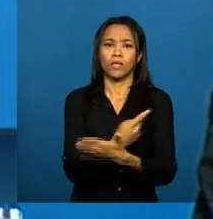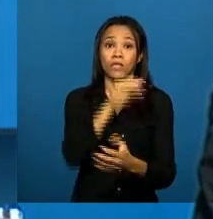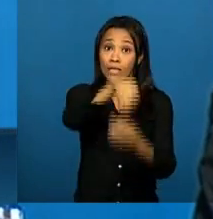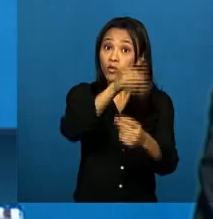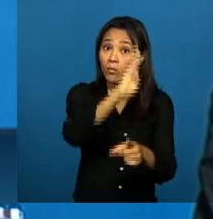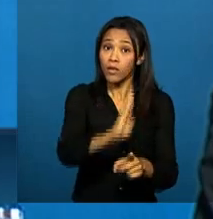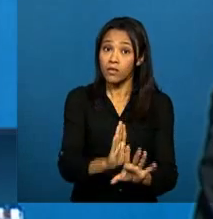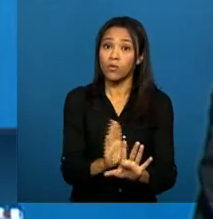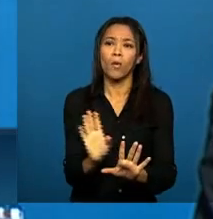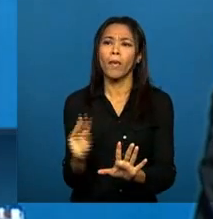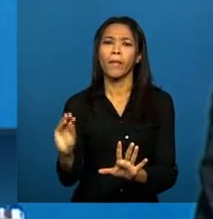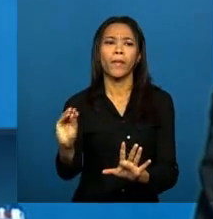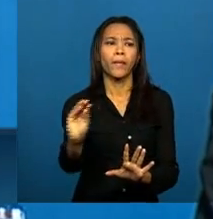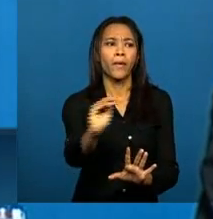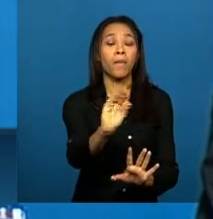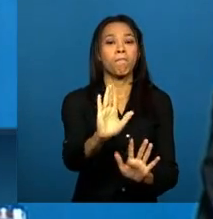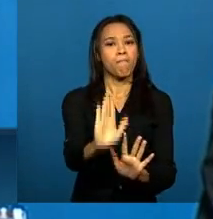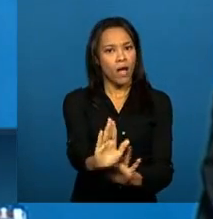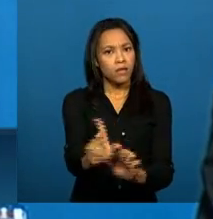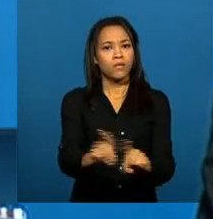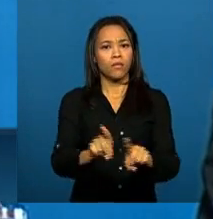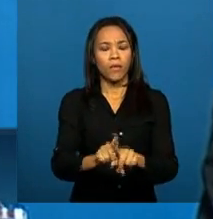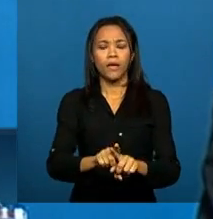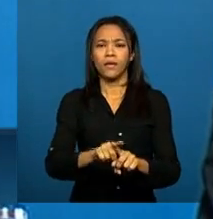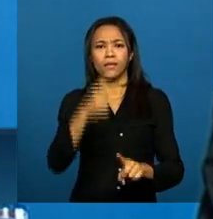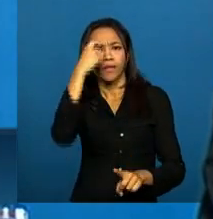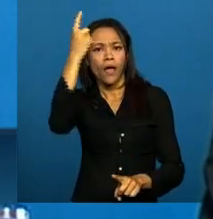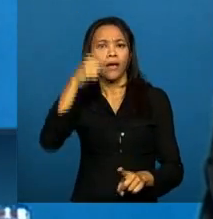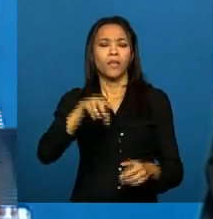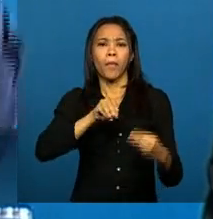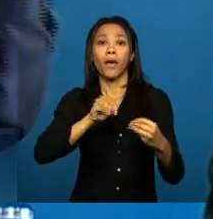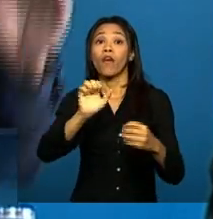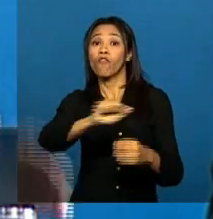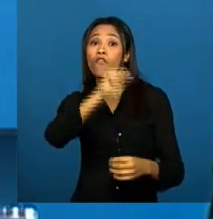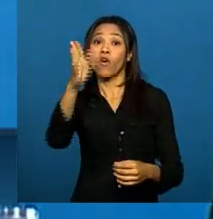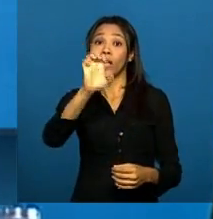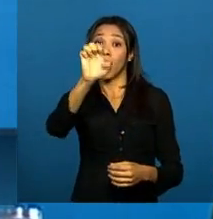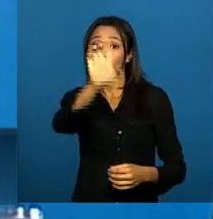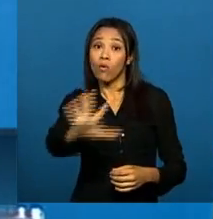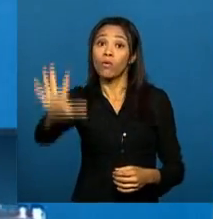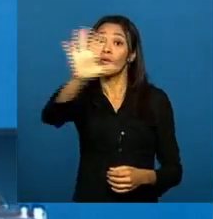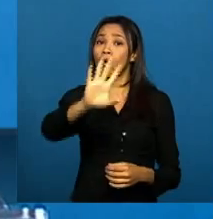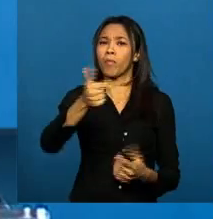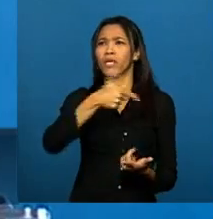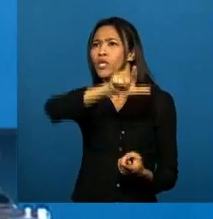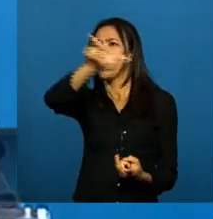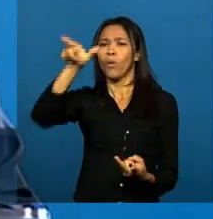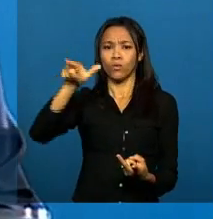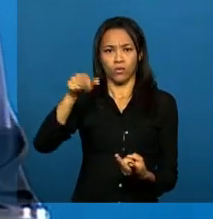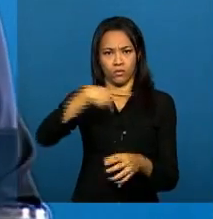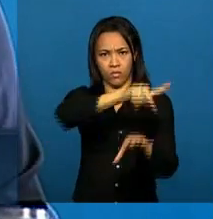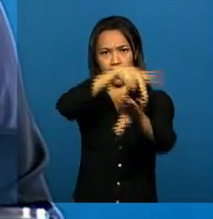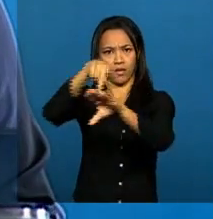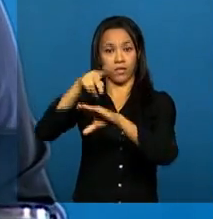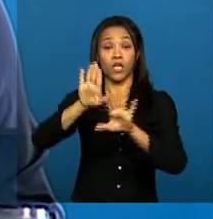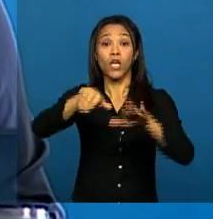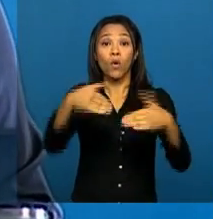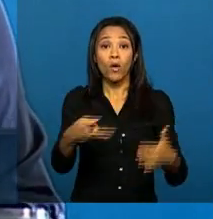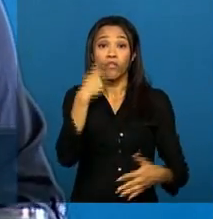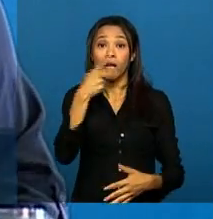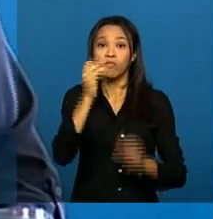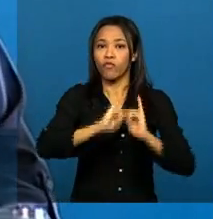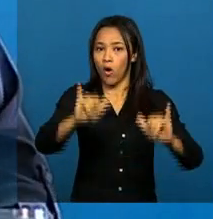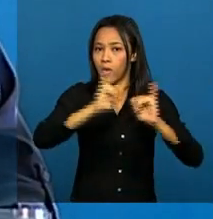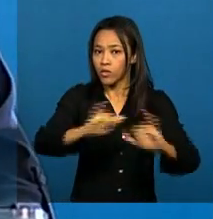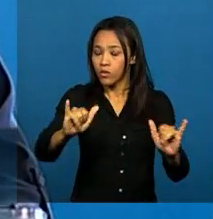Brasil, mas também os conceitos que estão sendo rediscutidos na União Europeia e em outros países. Porque, quando nós falamos de dados pessoais,